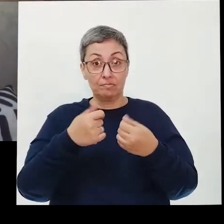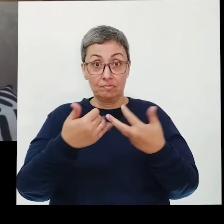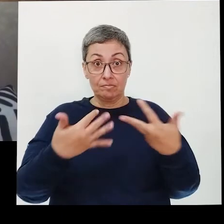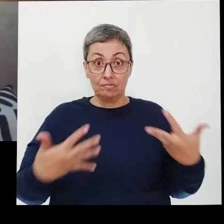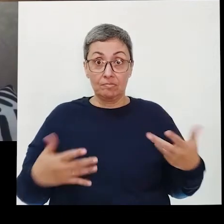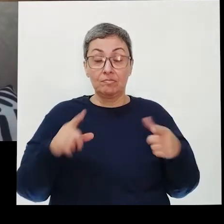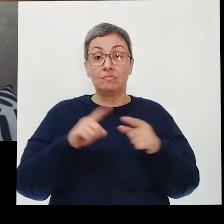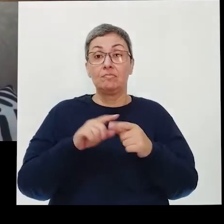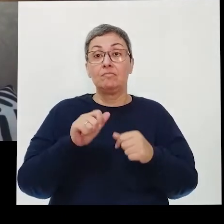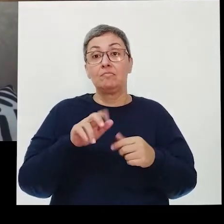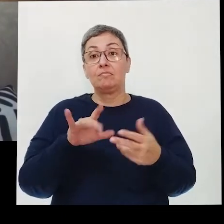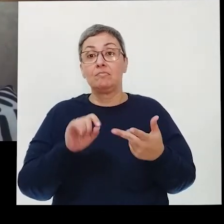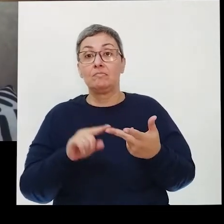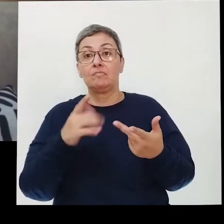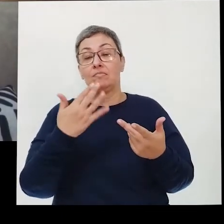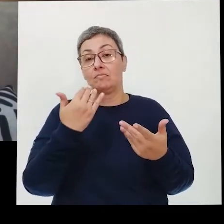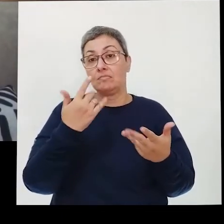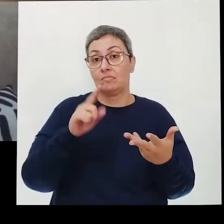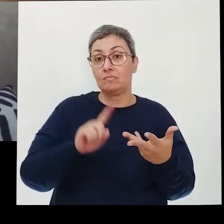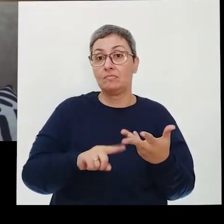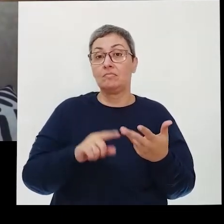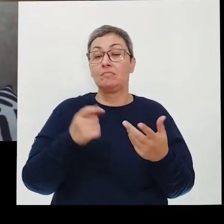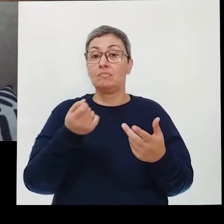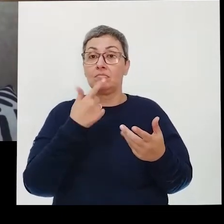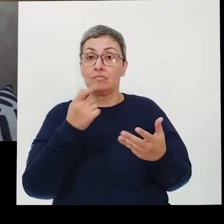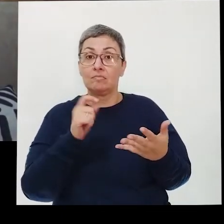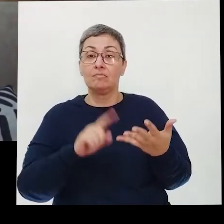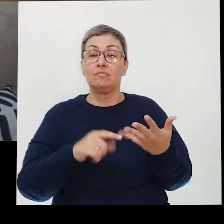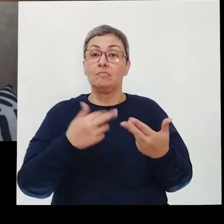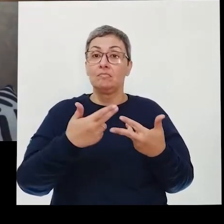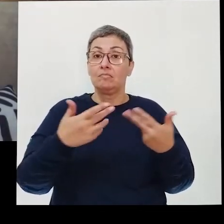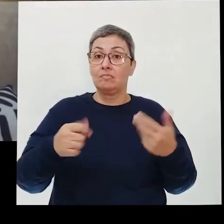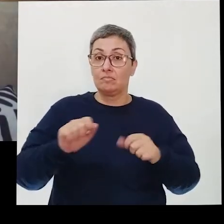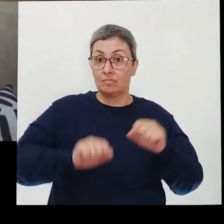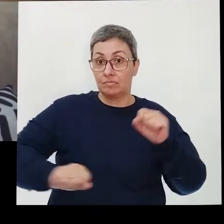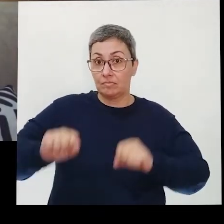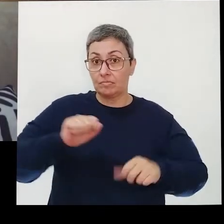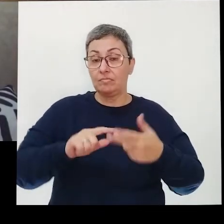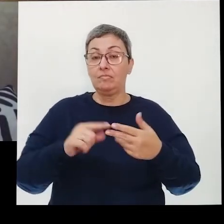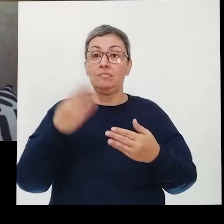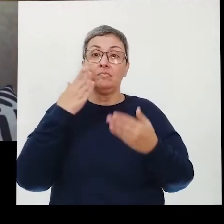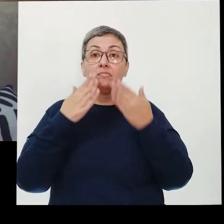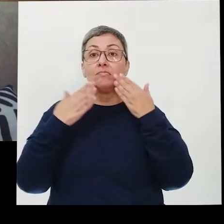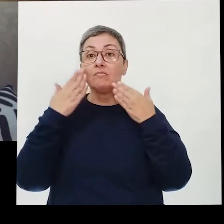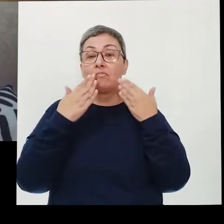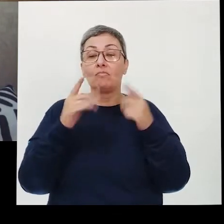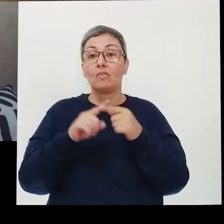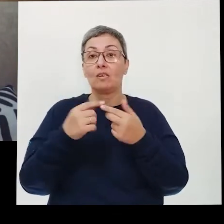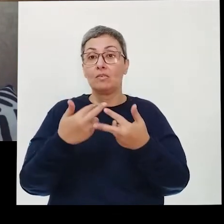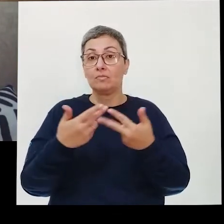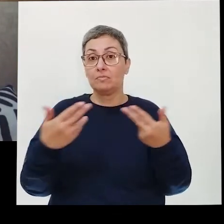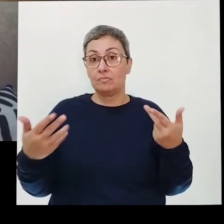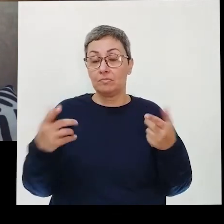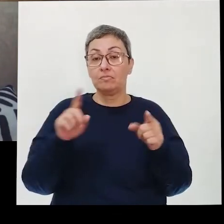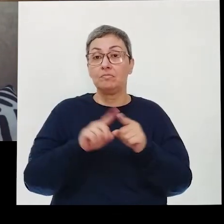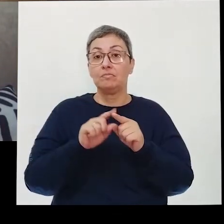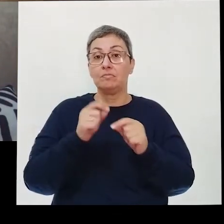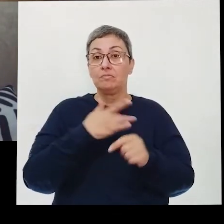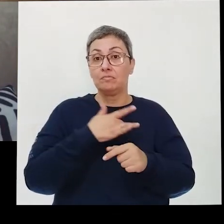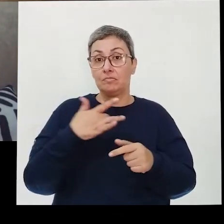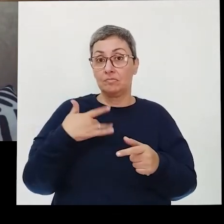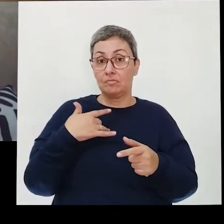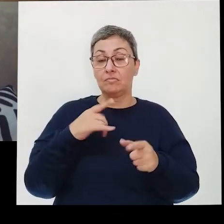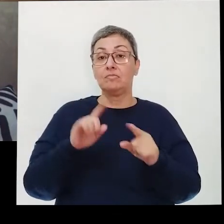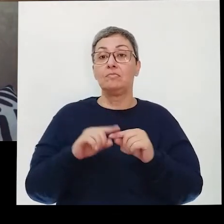muita coisa. Agrotóxicos, alimentos, medicamentos, produtos de limpeza, cosméticos e produtos e serviços de